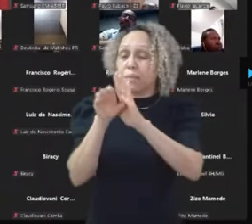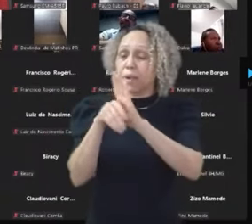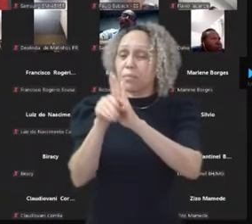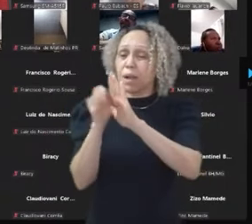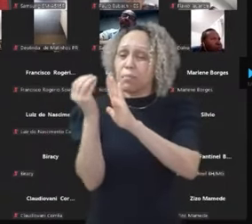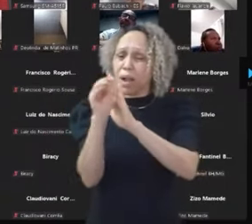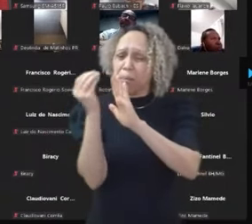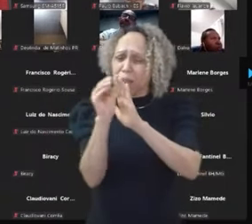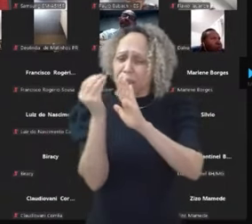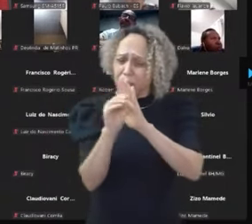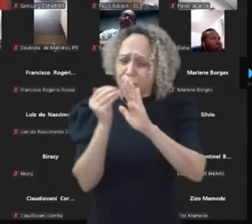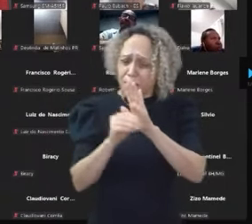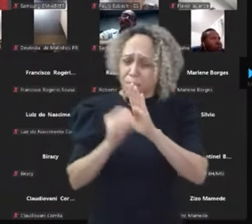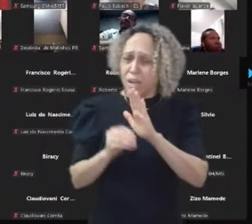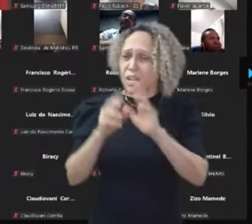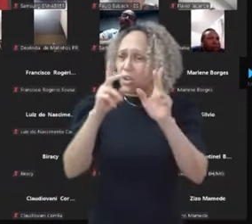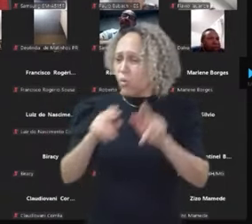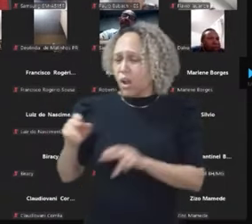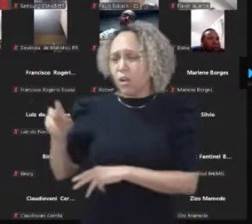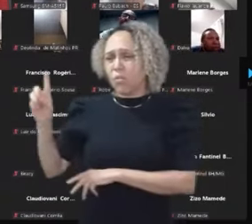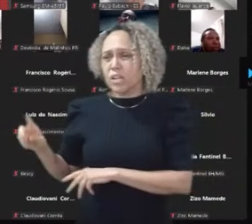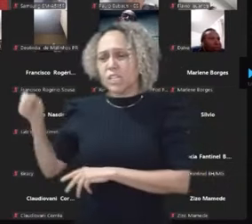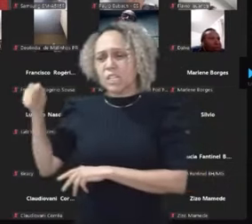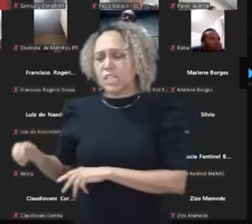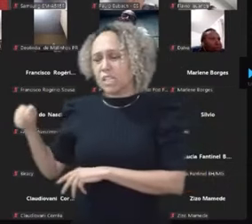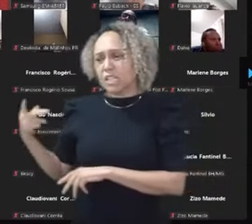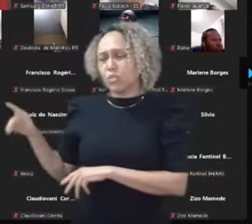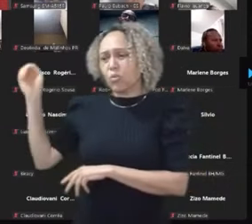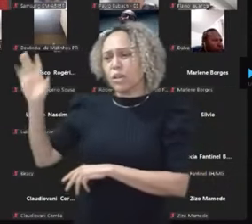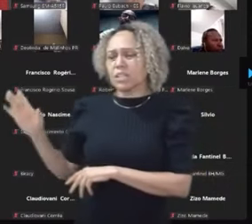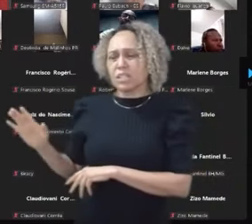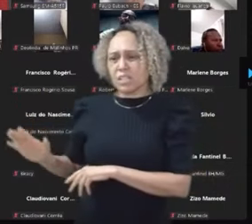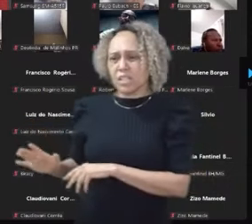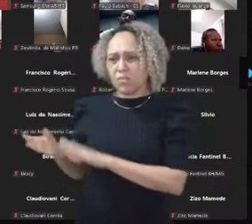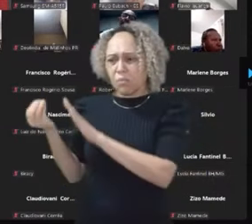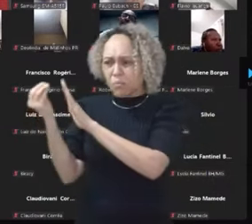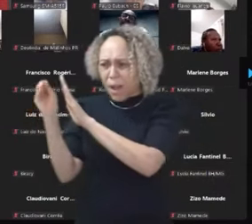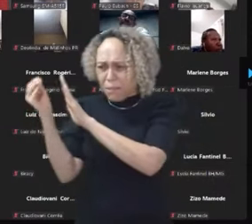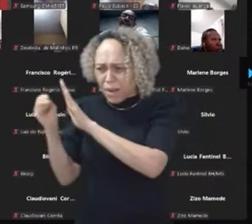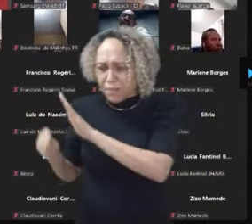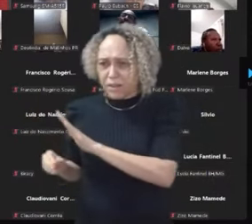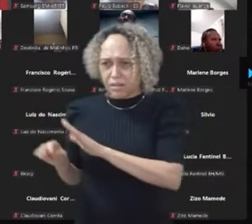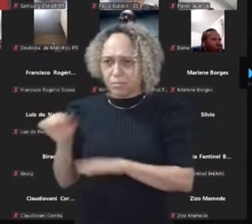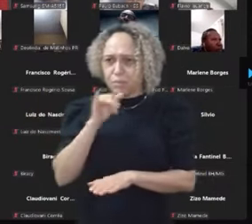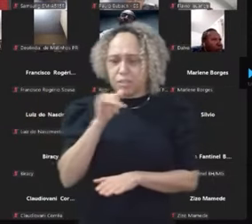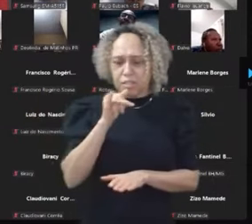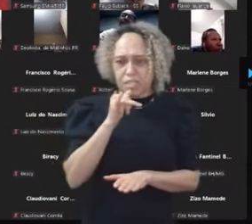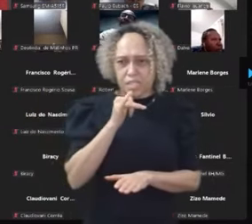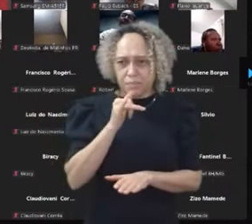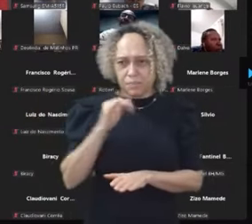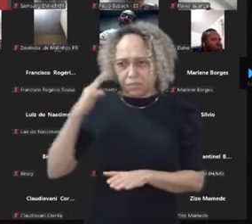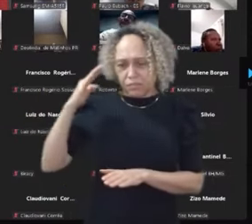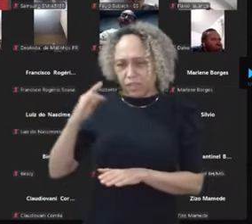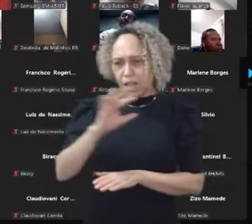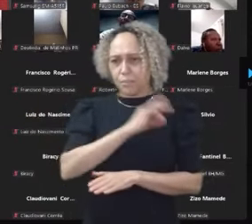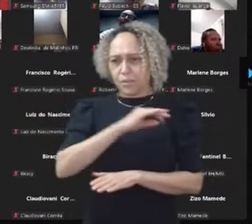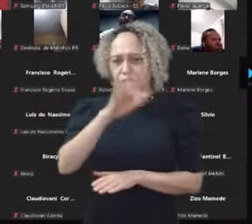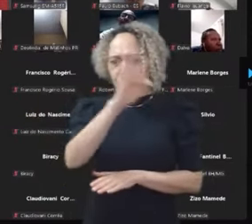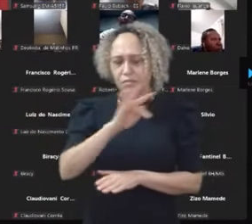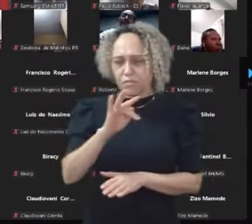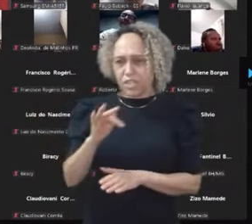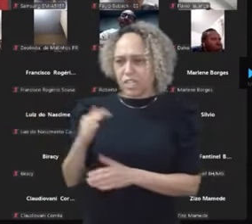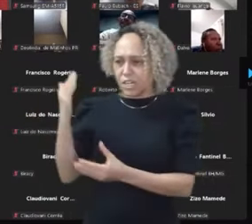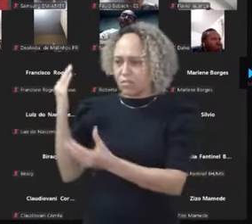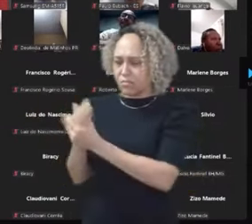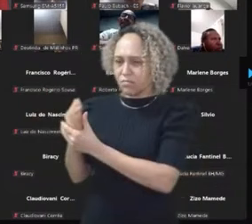-direita faz no Brasil. Eu vou te dar um exemplo de agora. O Bolsonaro foi indiciado pela Polícia Federal e a confirmação do indiciamento